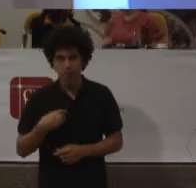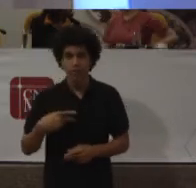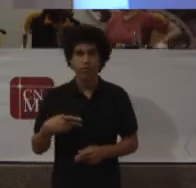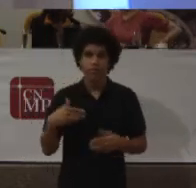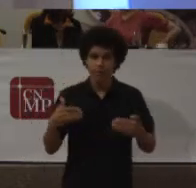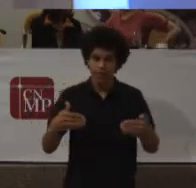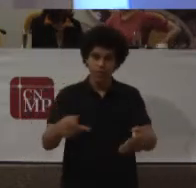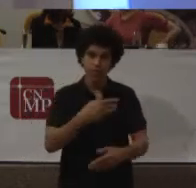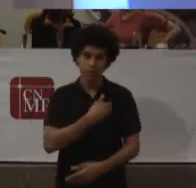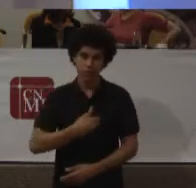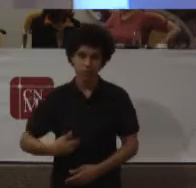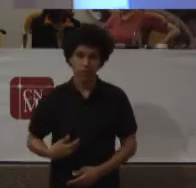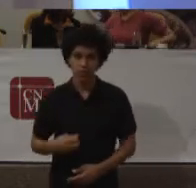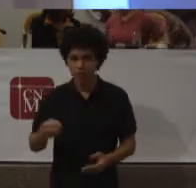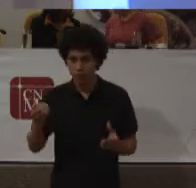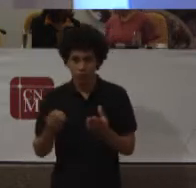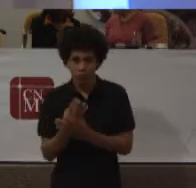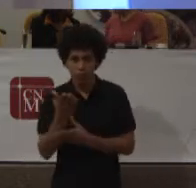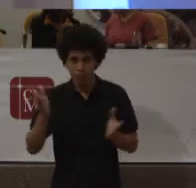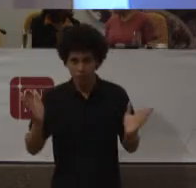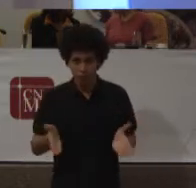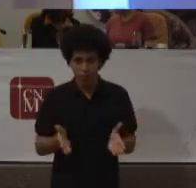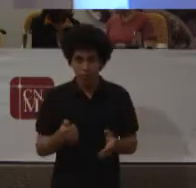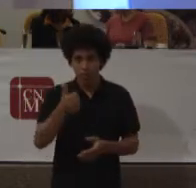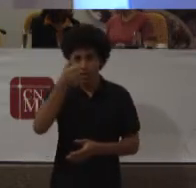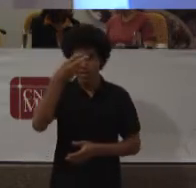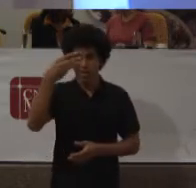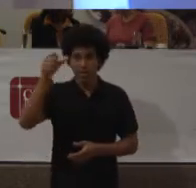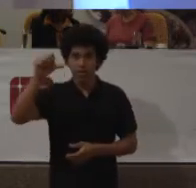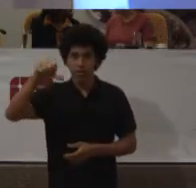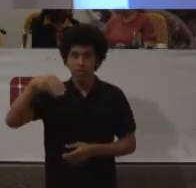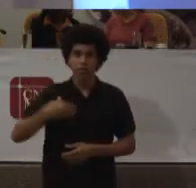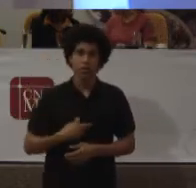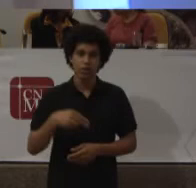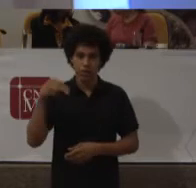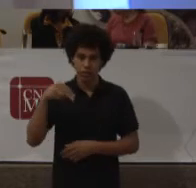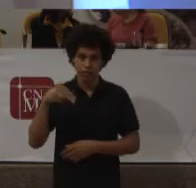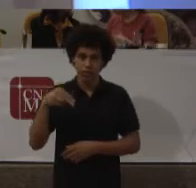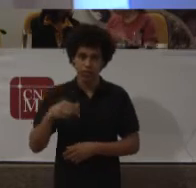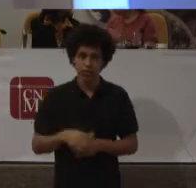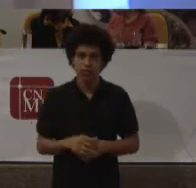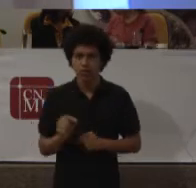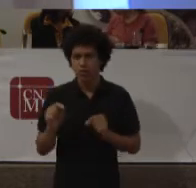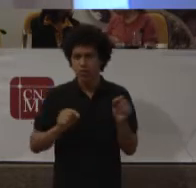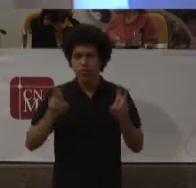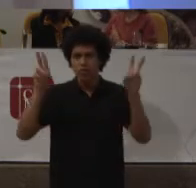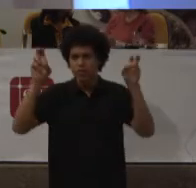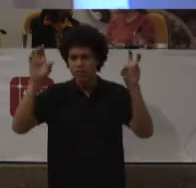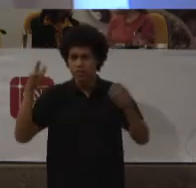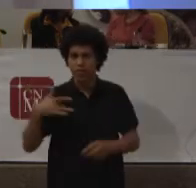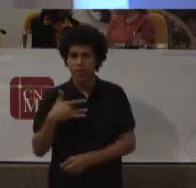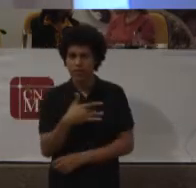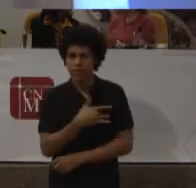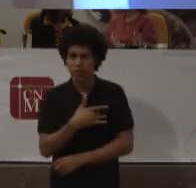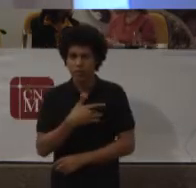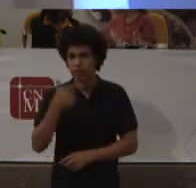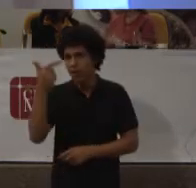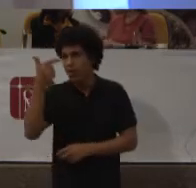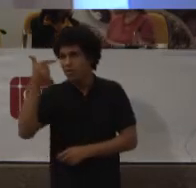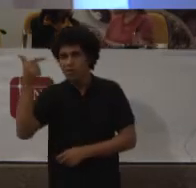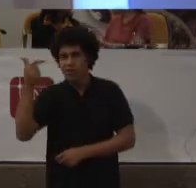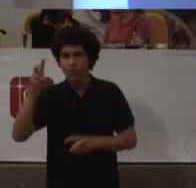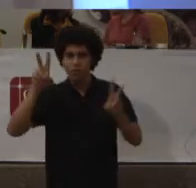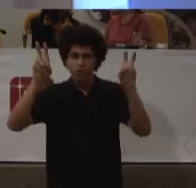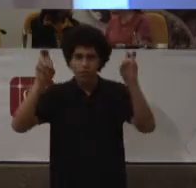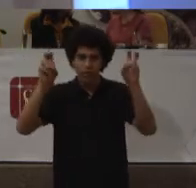2018 Que foi publicada Agora Dia 13 de novembro Último Traz o tema Da saúde Como sendo O segundo tema Que mais